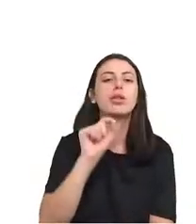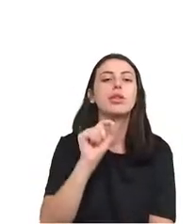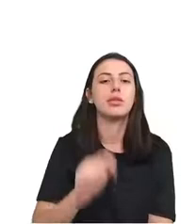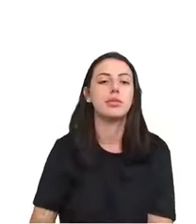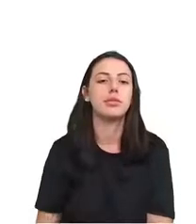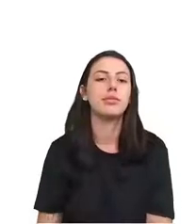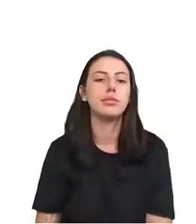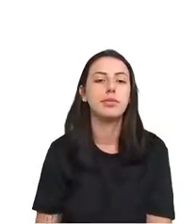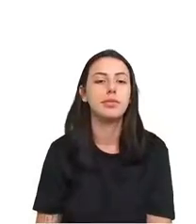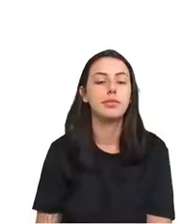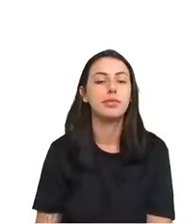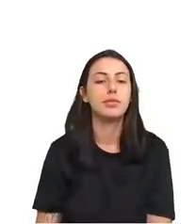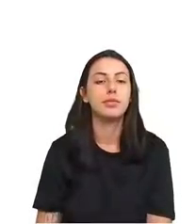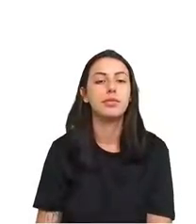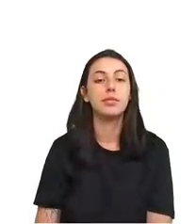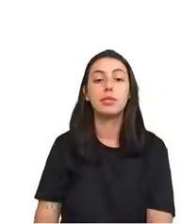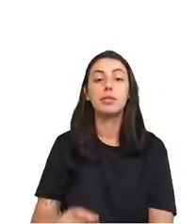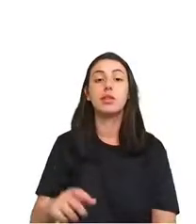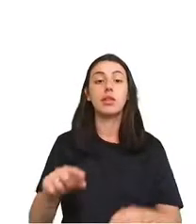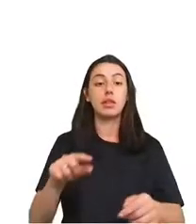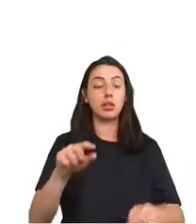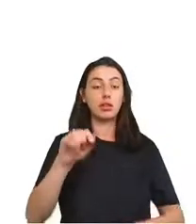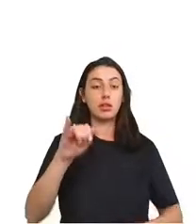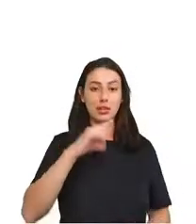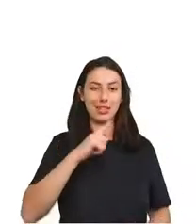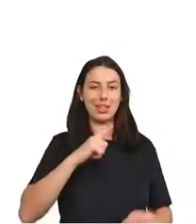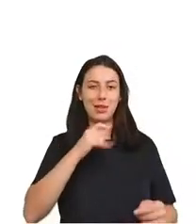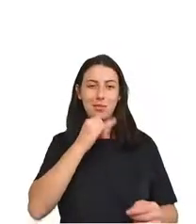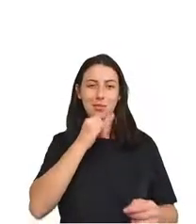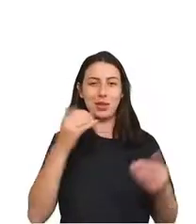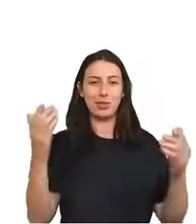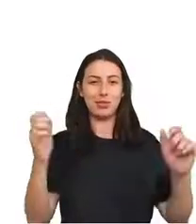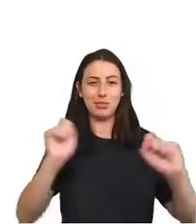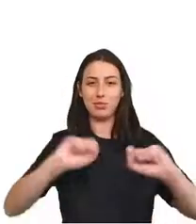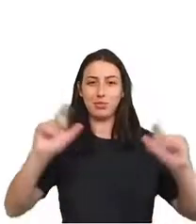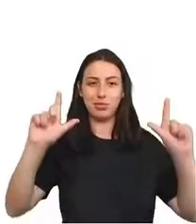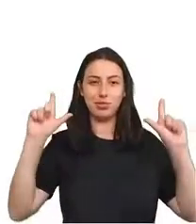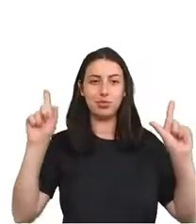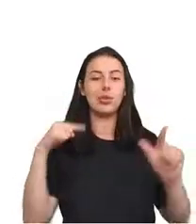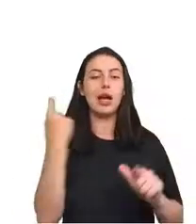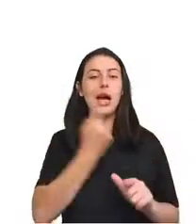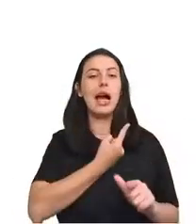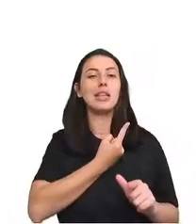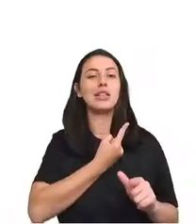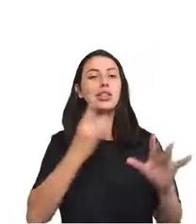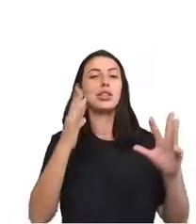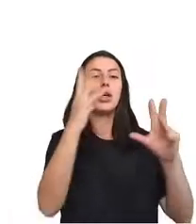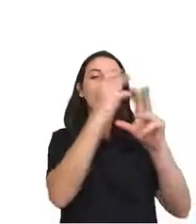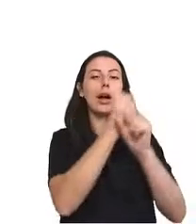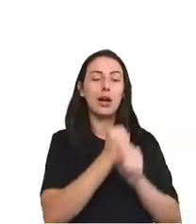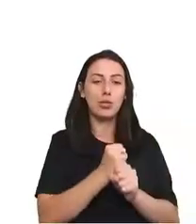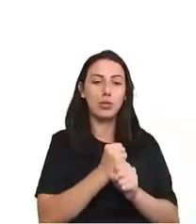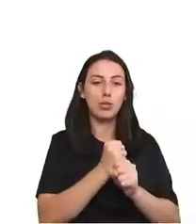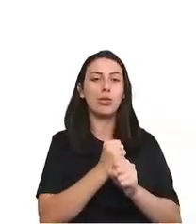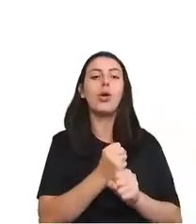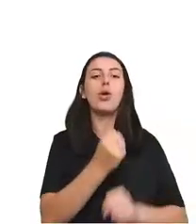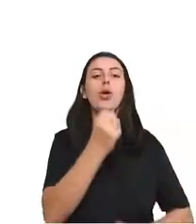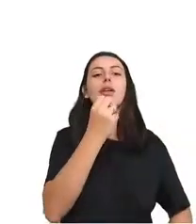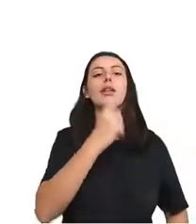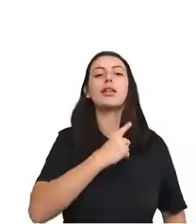Bom, até a gravação desta apresentação, estimamos que a pandemia tenha matado 16,6 milhões de pessoas,